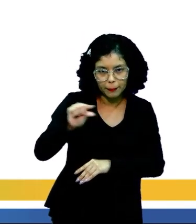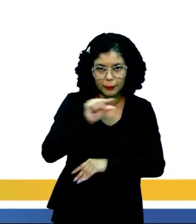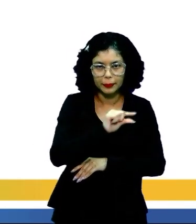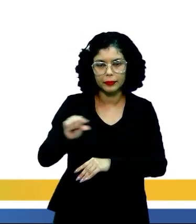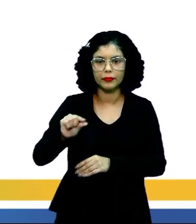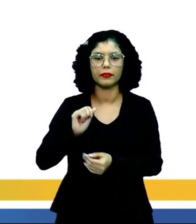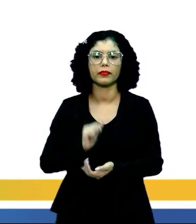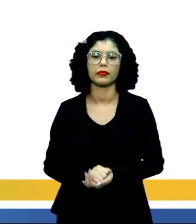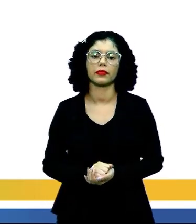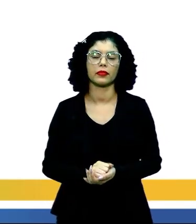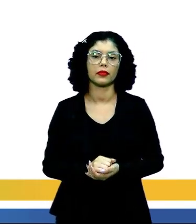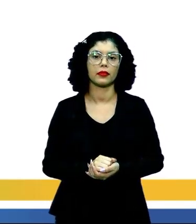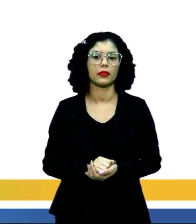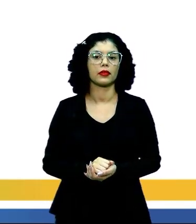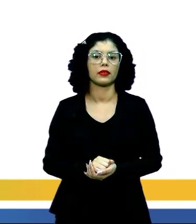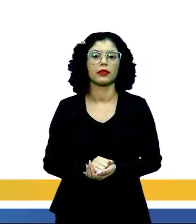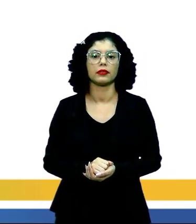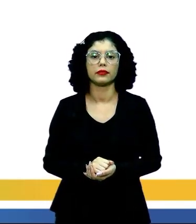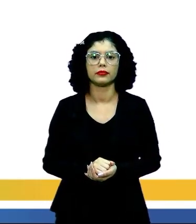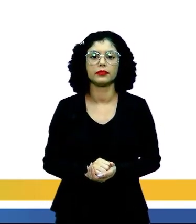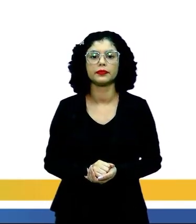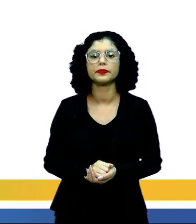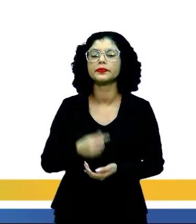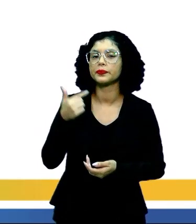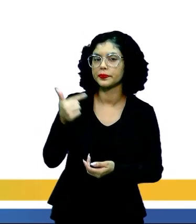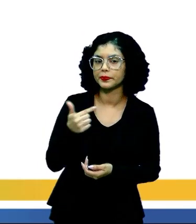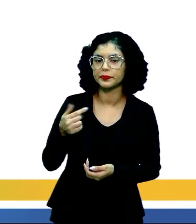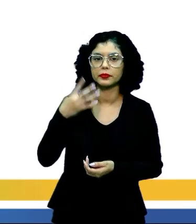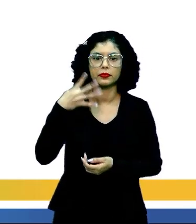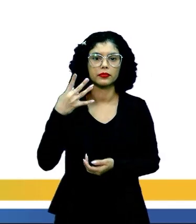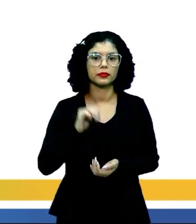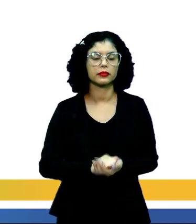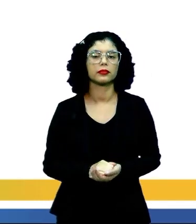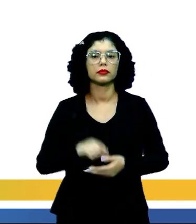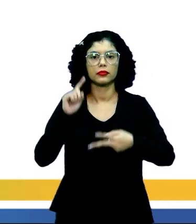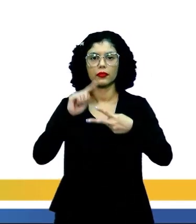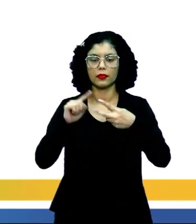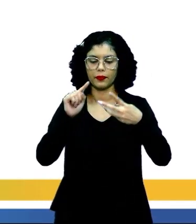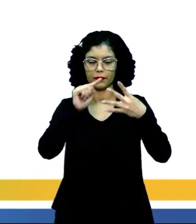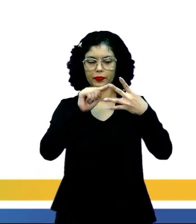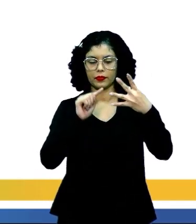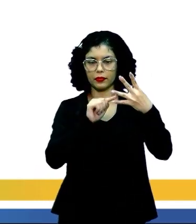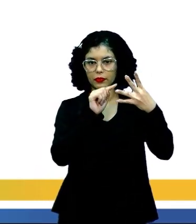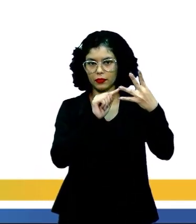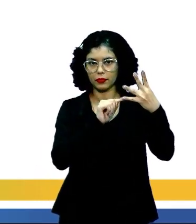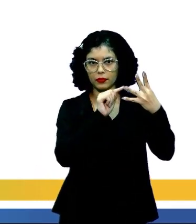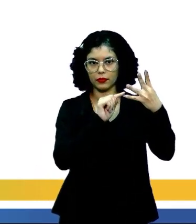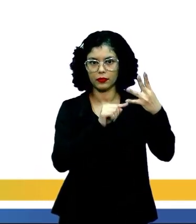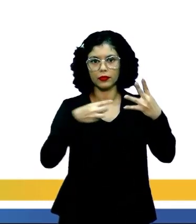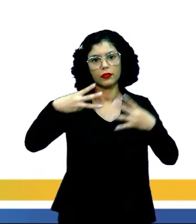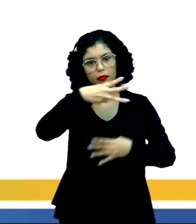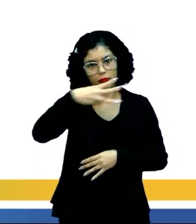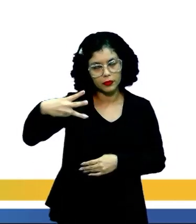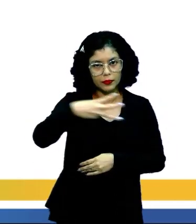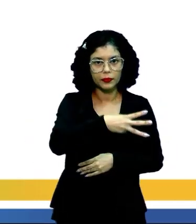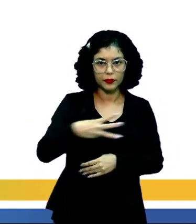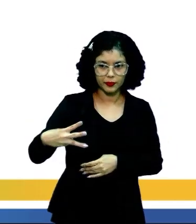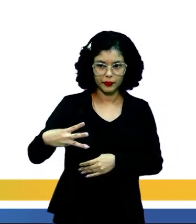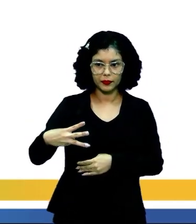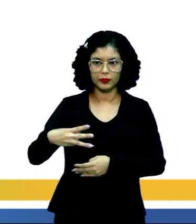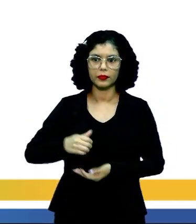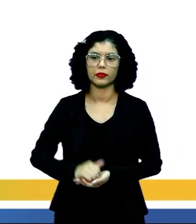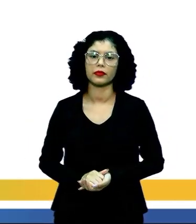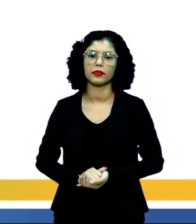estrofe, eu tenho quatro versos na segunda estrofe, três versos na terceira estrofe,